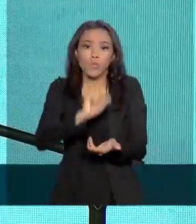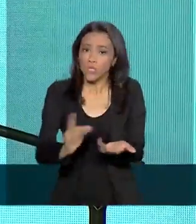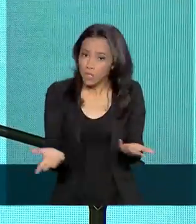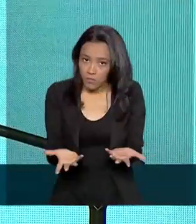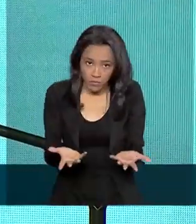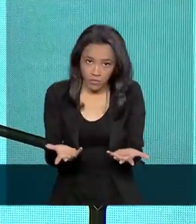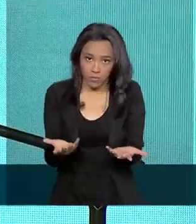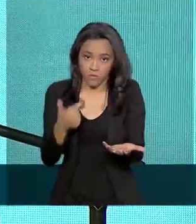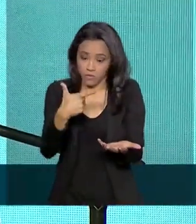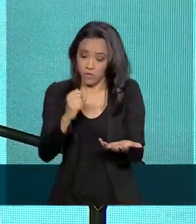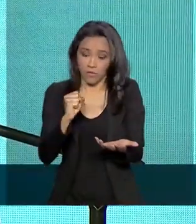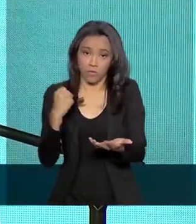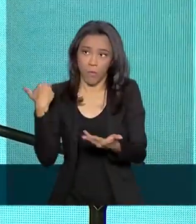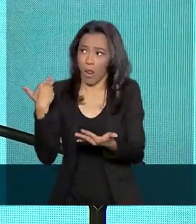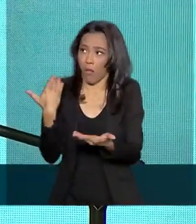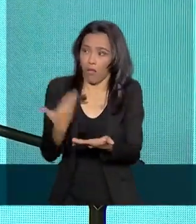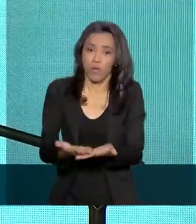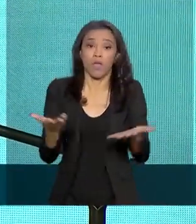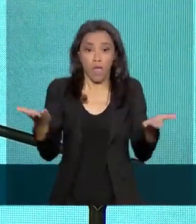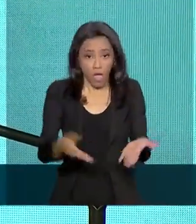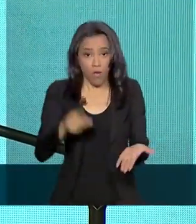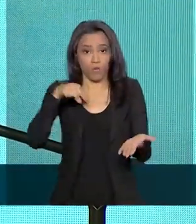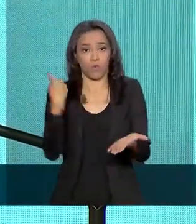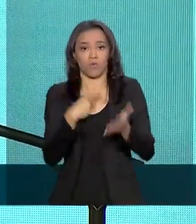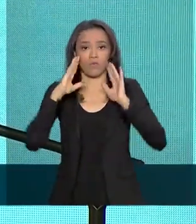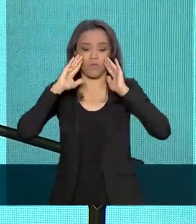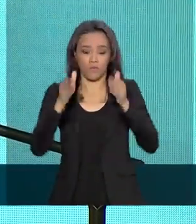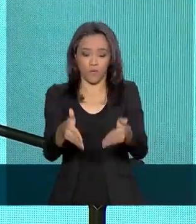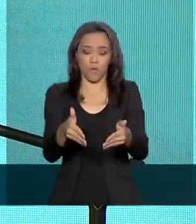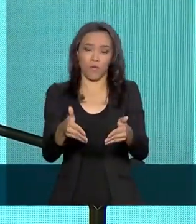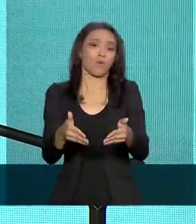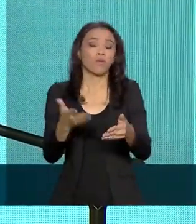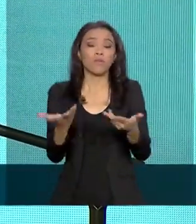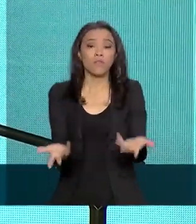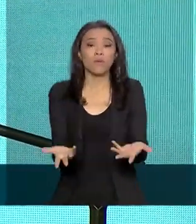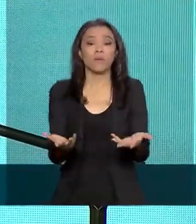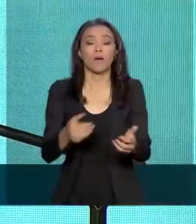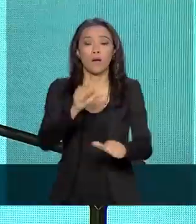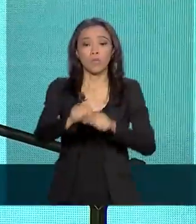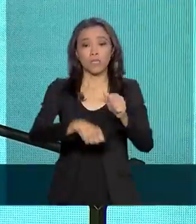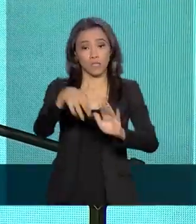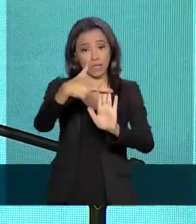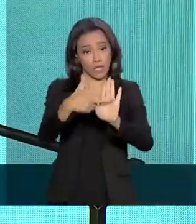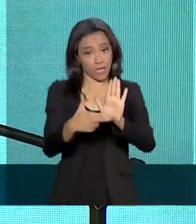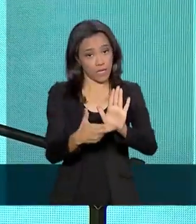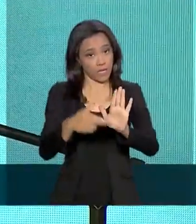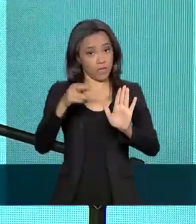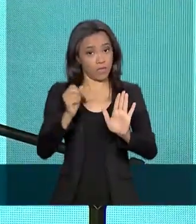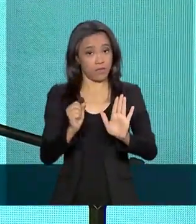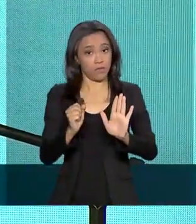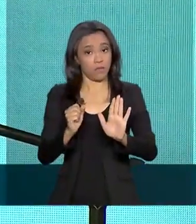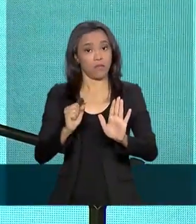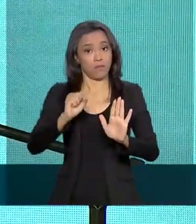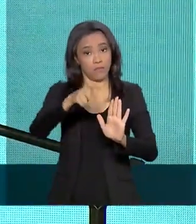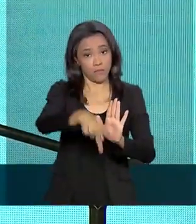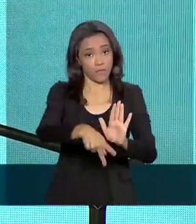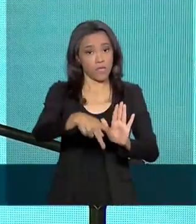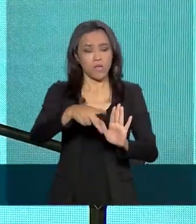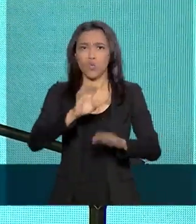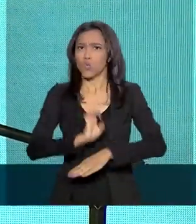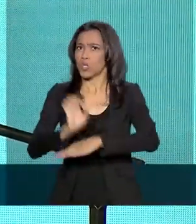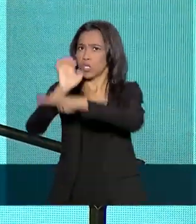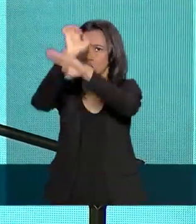Então, esse é o nosso foco. E os senhores podem ver, a reforma previdenciária não entraram em estados e